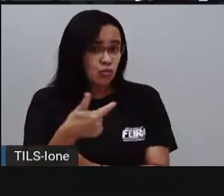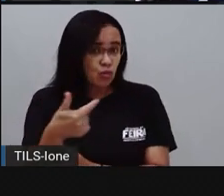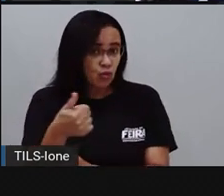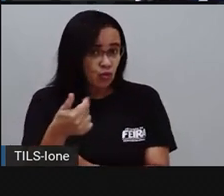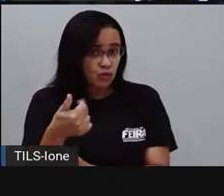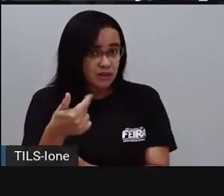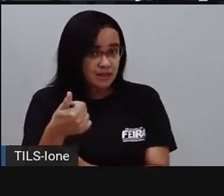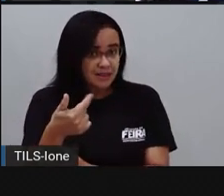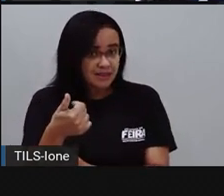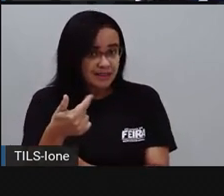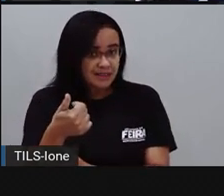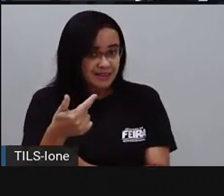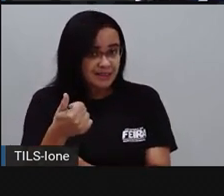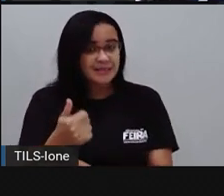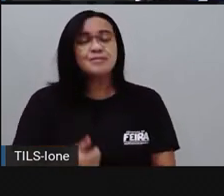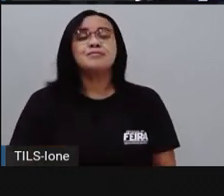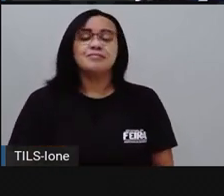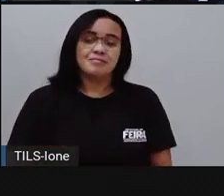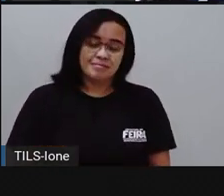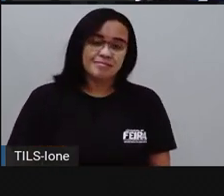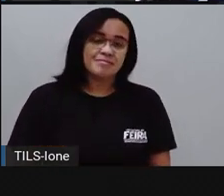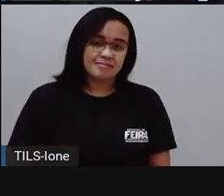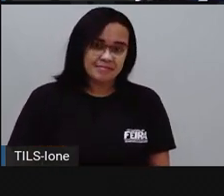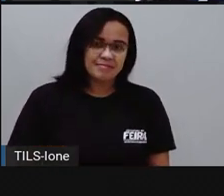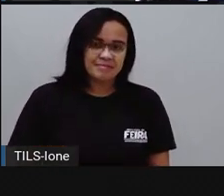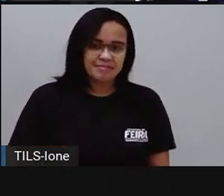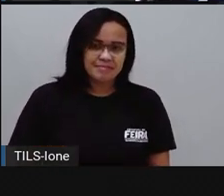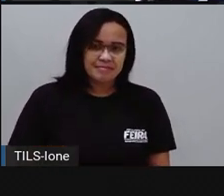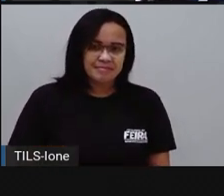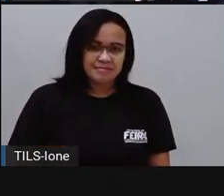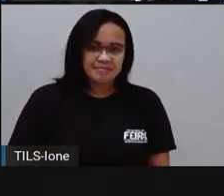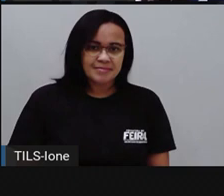12 foram o que ele vendeu.